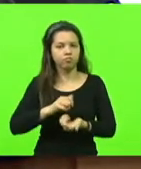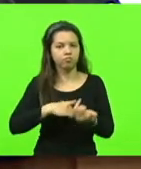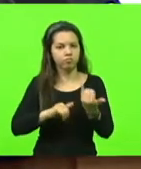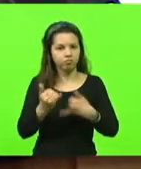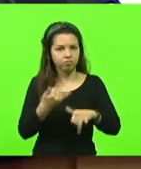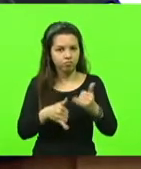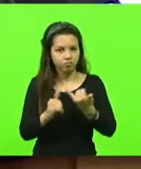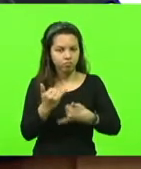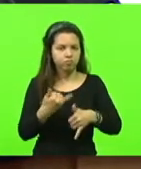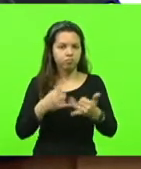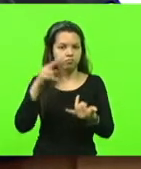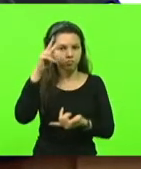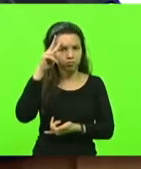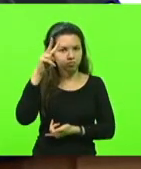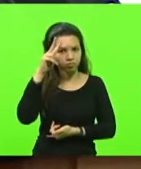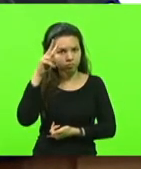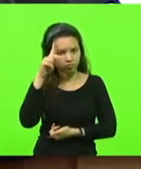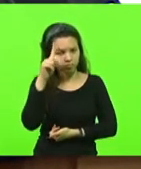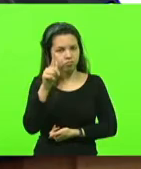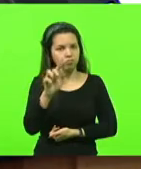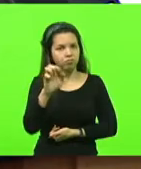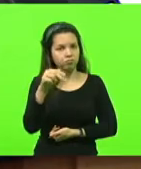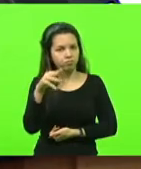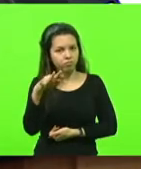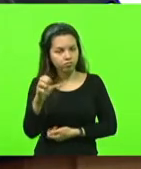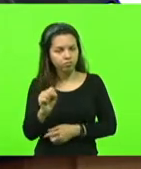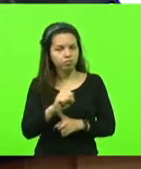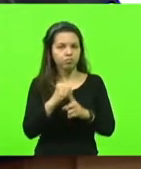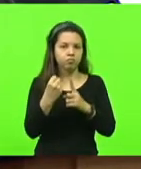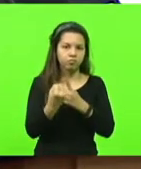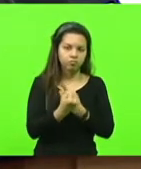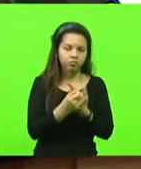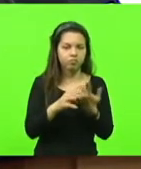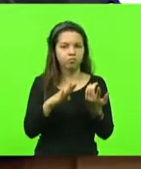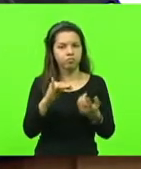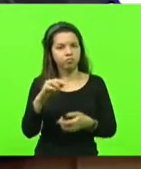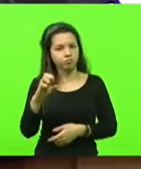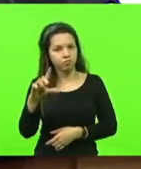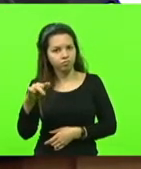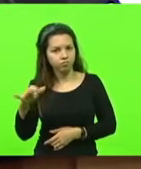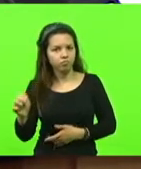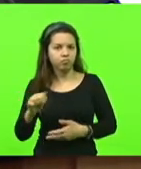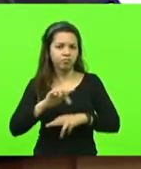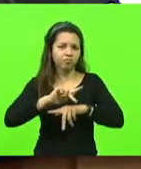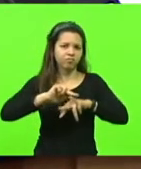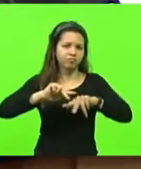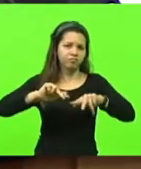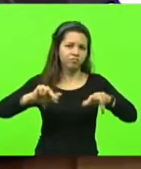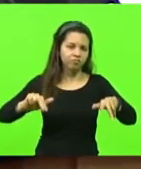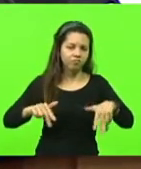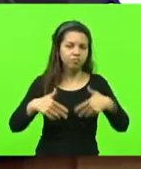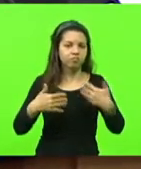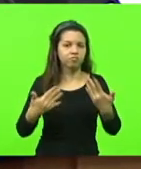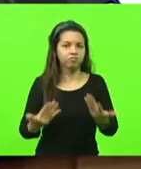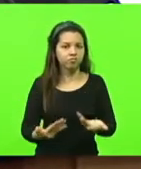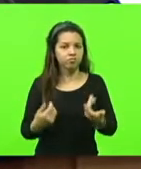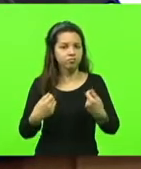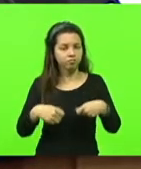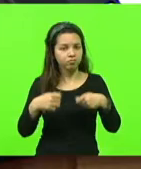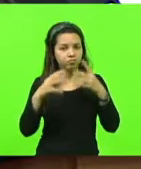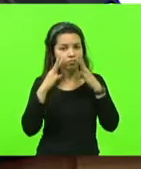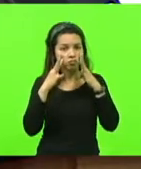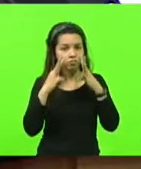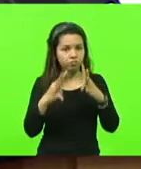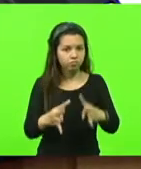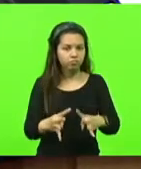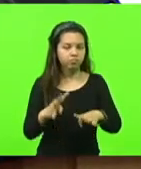história, geografia, filosofia e sociologia. Ou seja, nós estamos dividindo a atenção do aluno em diversas áreas e